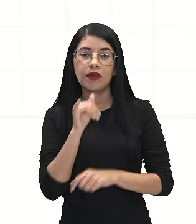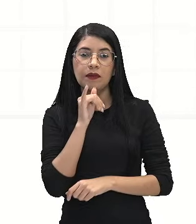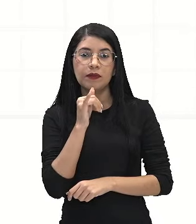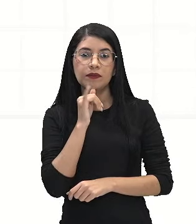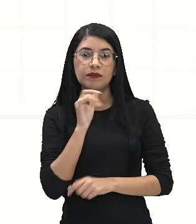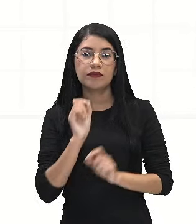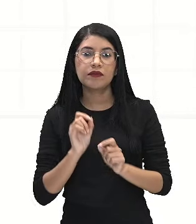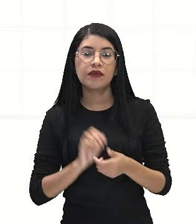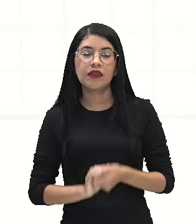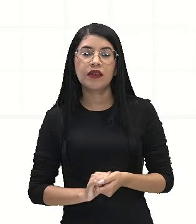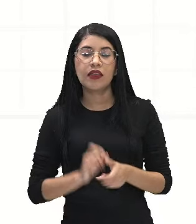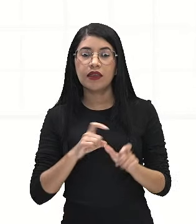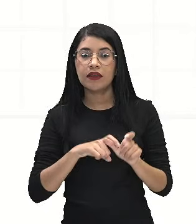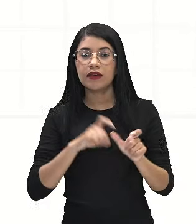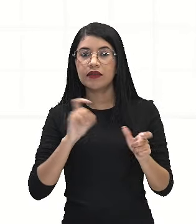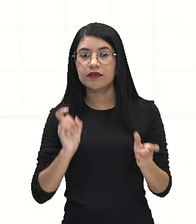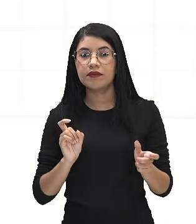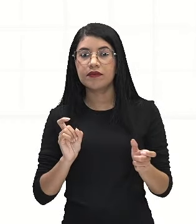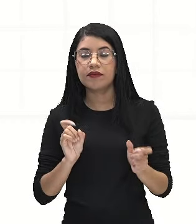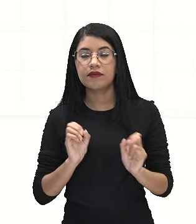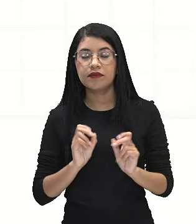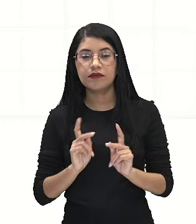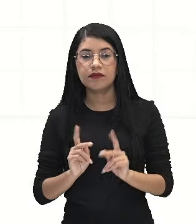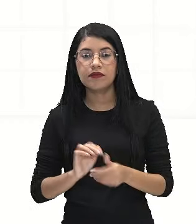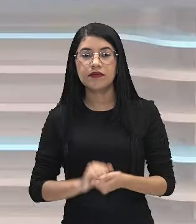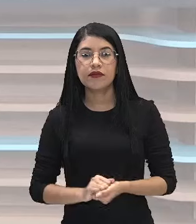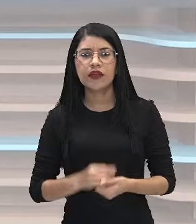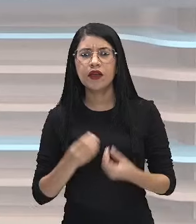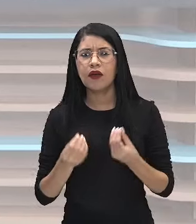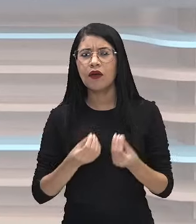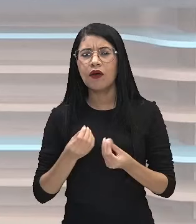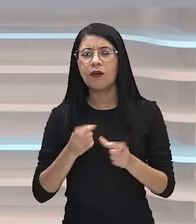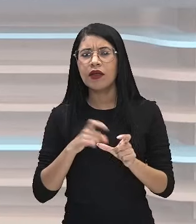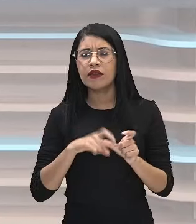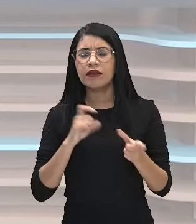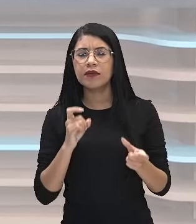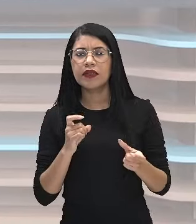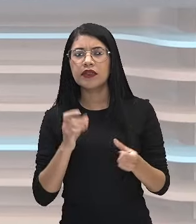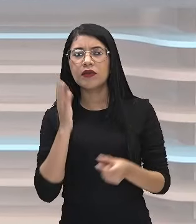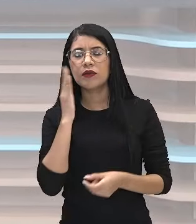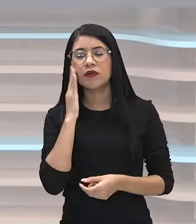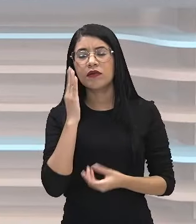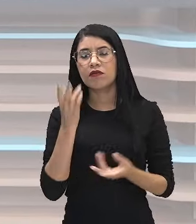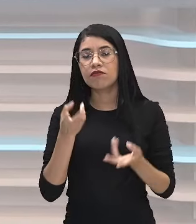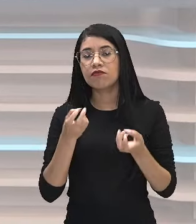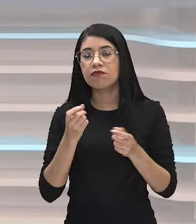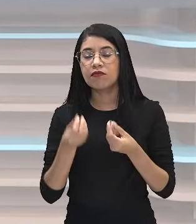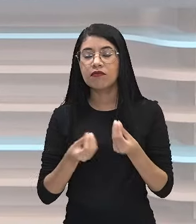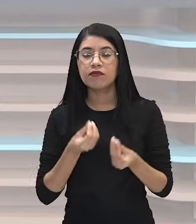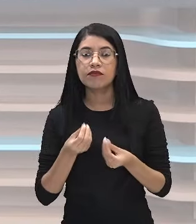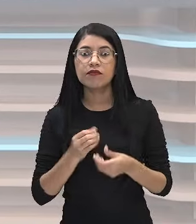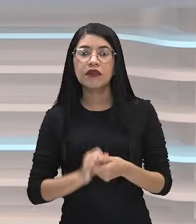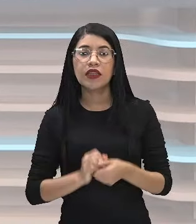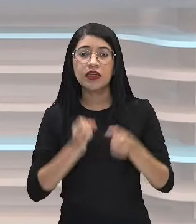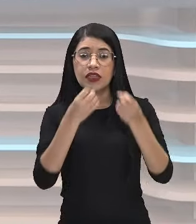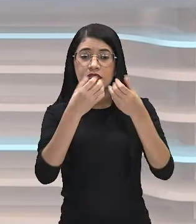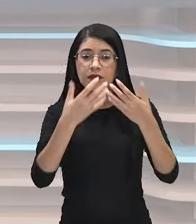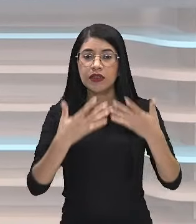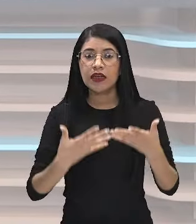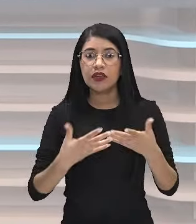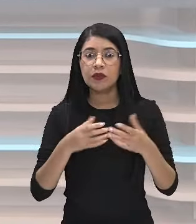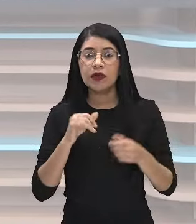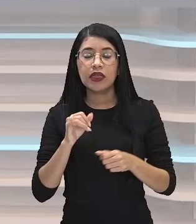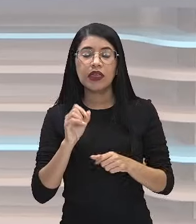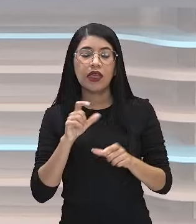onde os eventos são independentes. E como que eu sei que eles são independentes? Porque está dizendo na questão que eu retiro uma